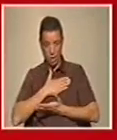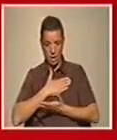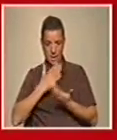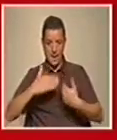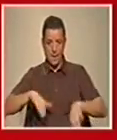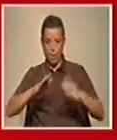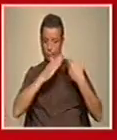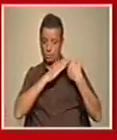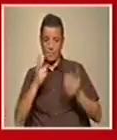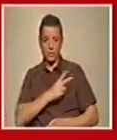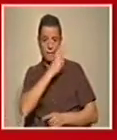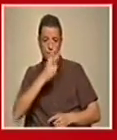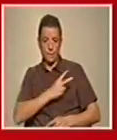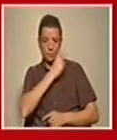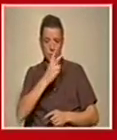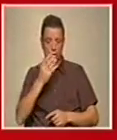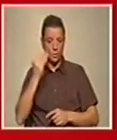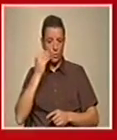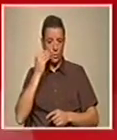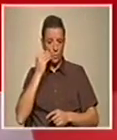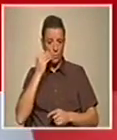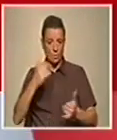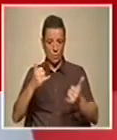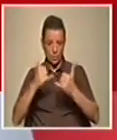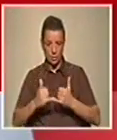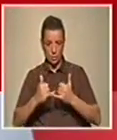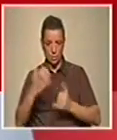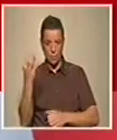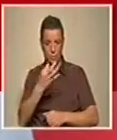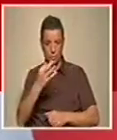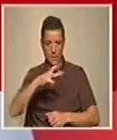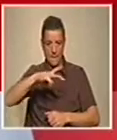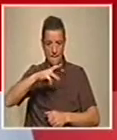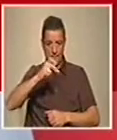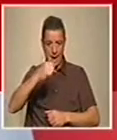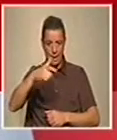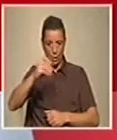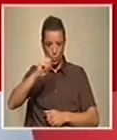os reitores, começou com os reitores e começou com o meu antecessor, no caso do Porto, o professor Marcos Santos.